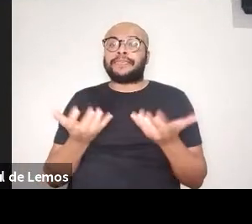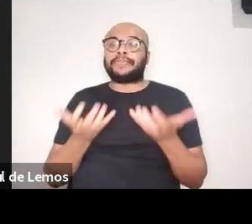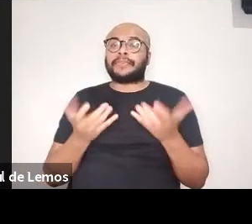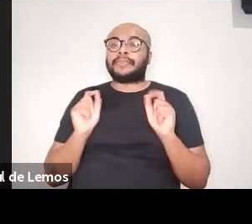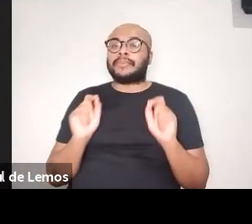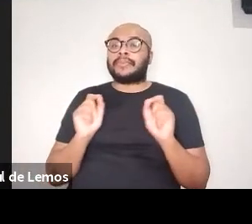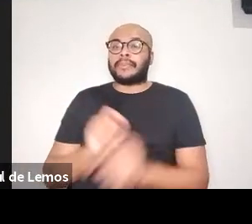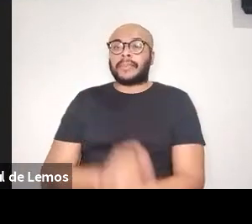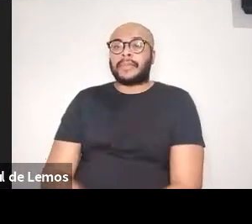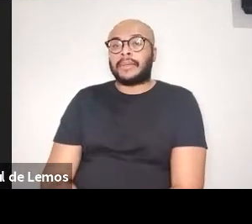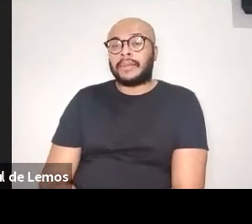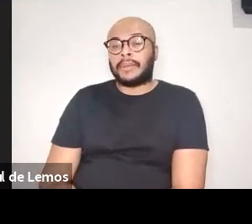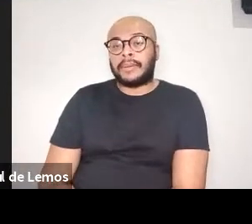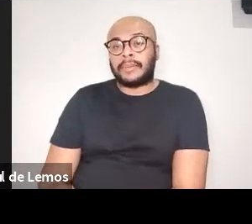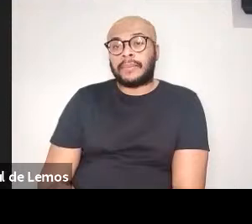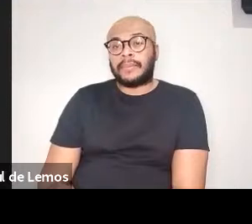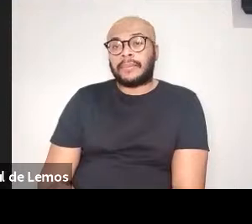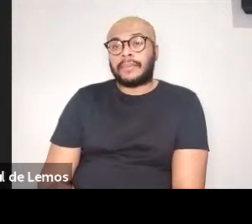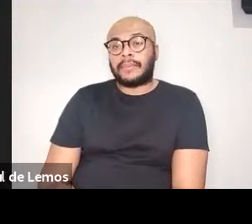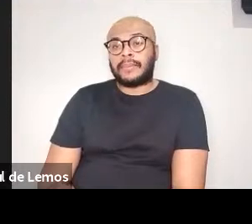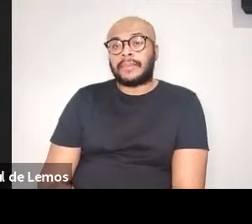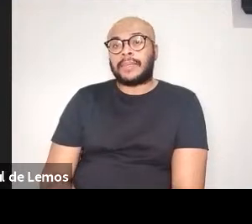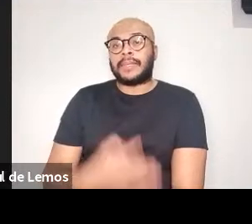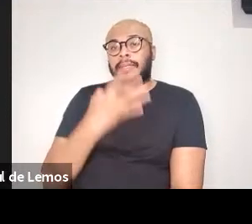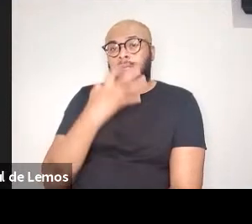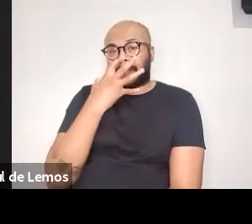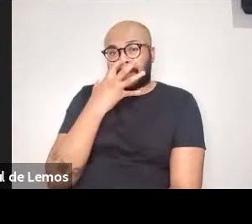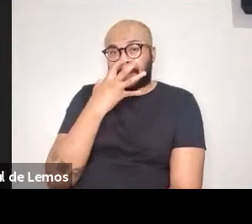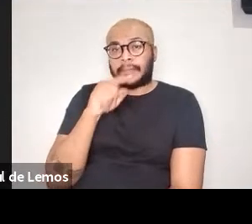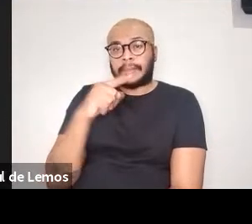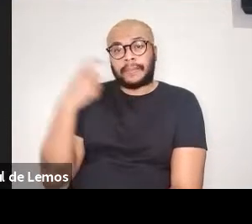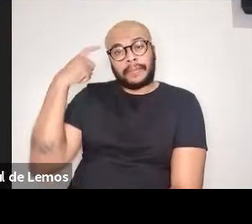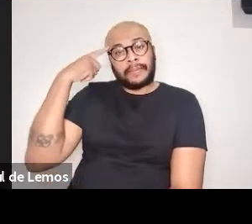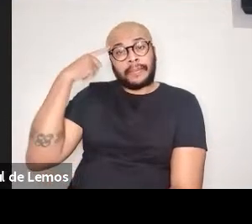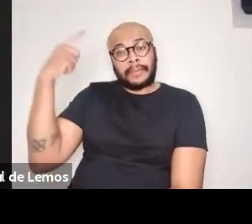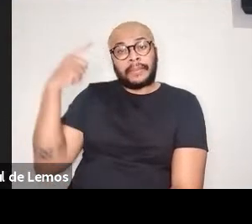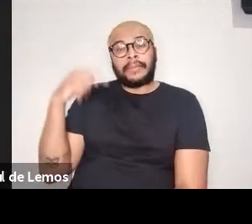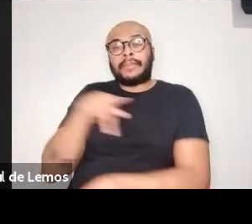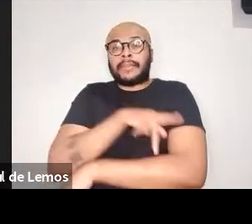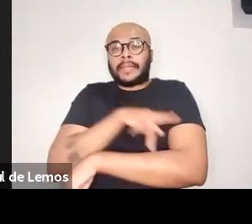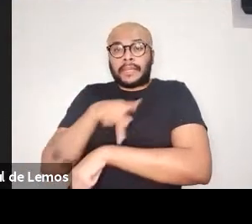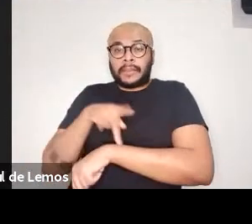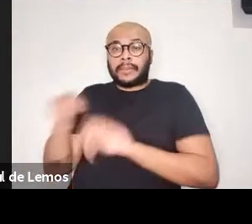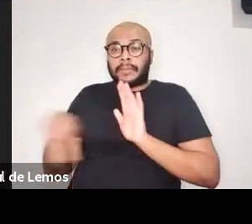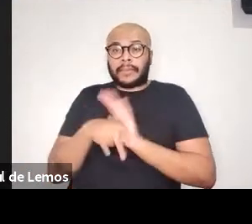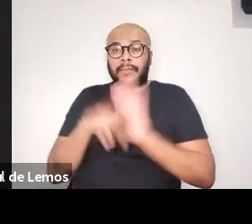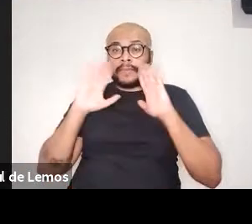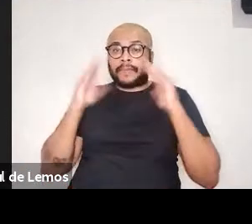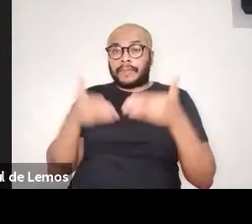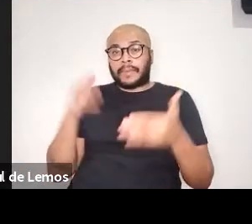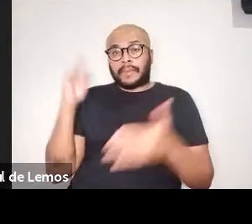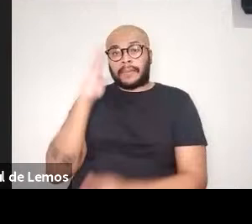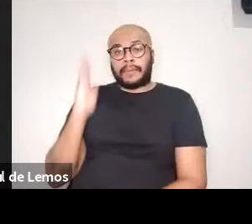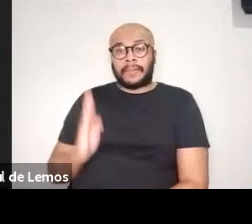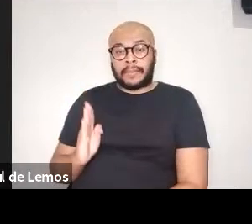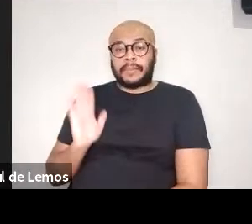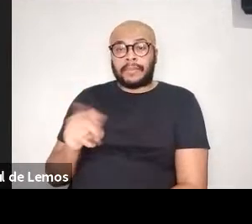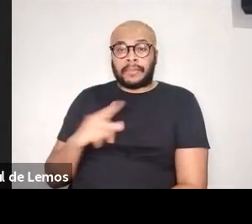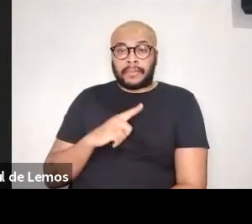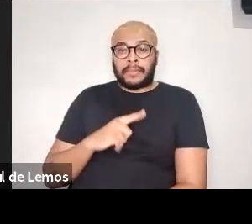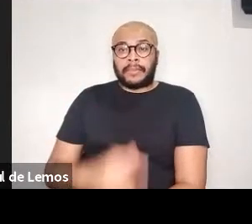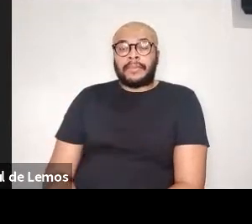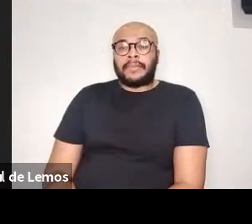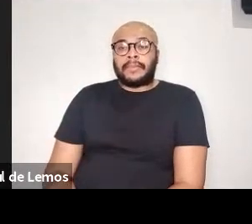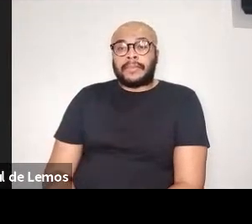eu personalmente tenho muita admiração pelo pensamento pedagógico brasileiro. Os que me conhecem já